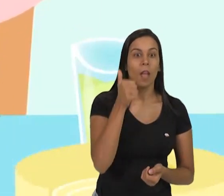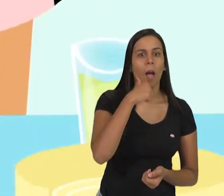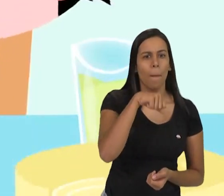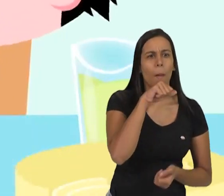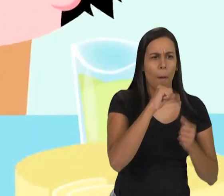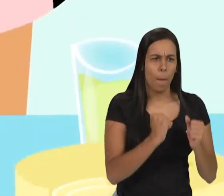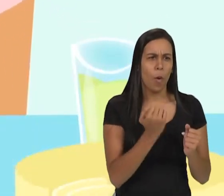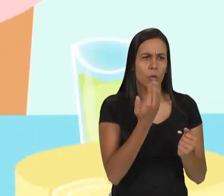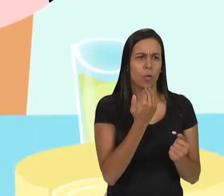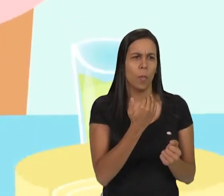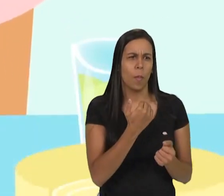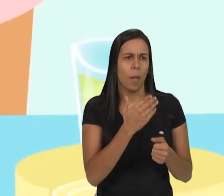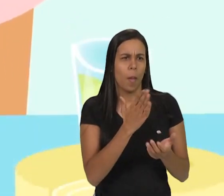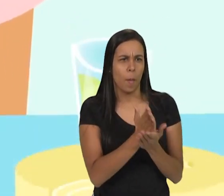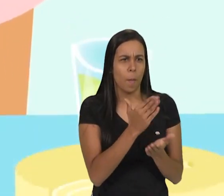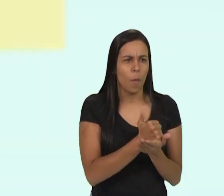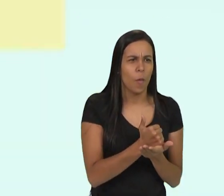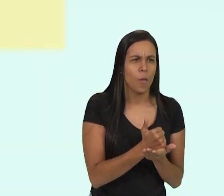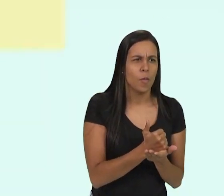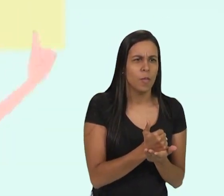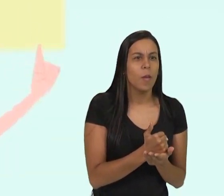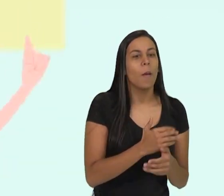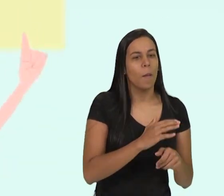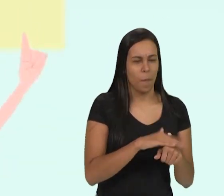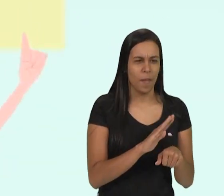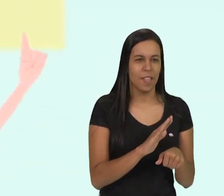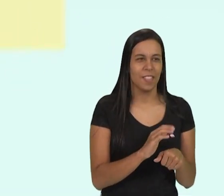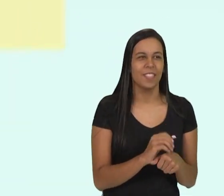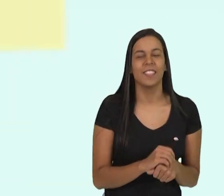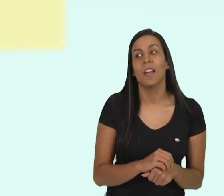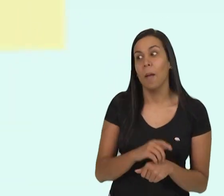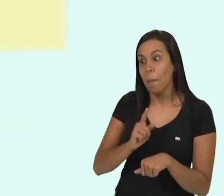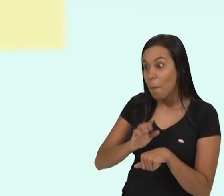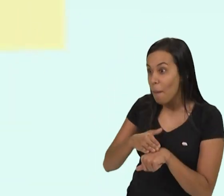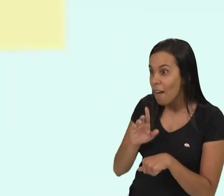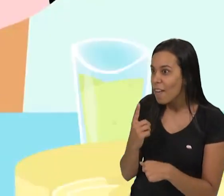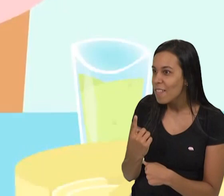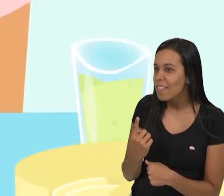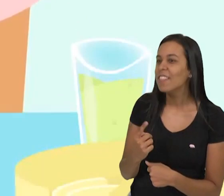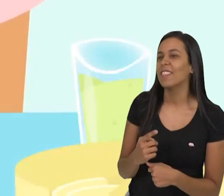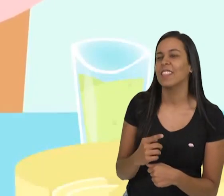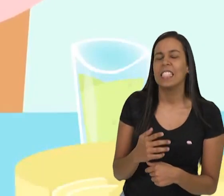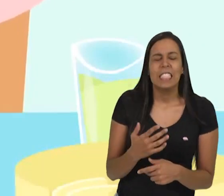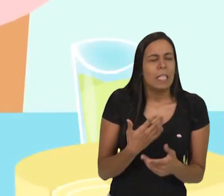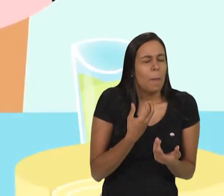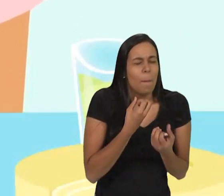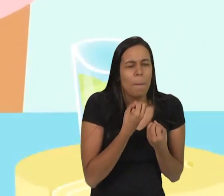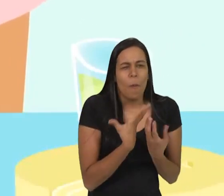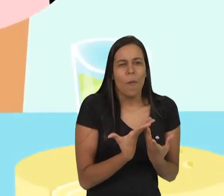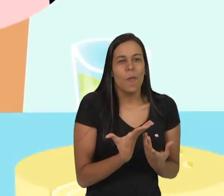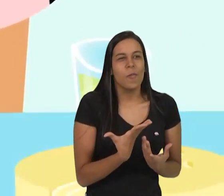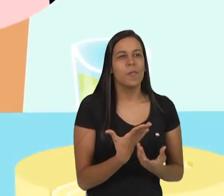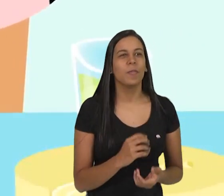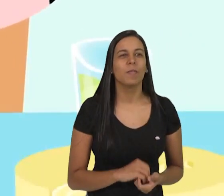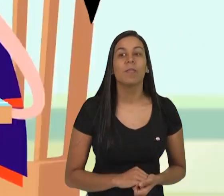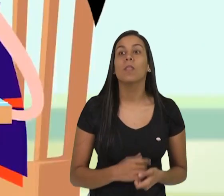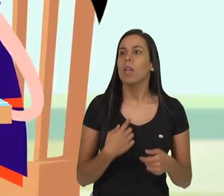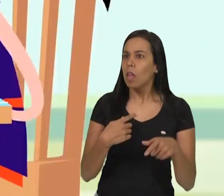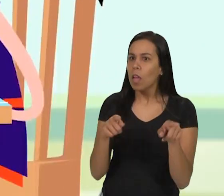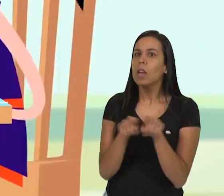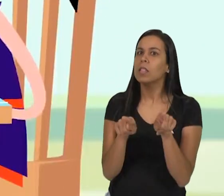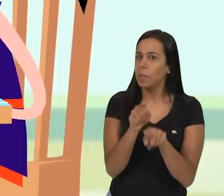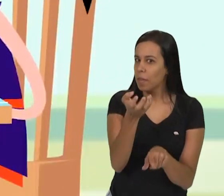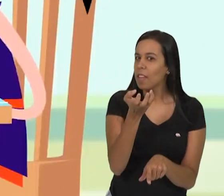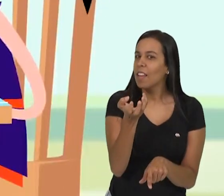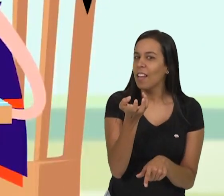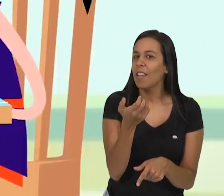Mãe, posso comer mais bom? Mais um pedaço? É, aqui tá bom. Eu